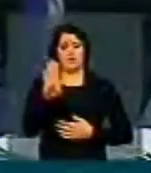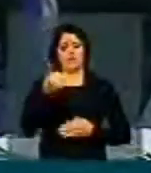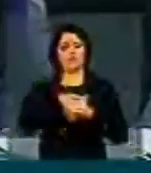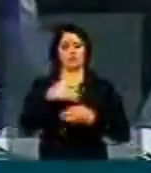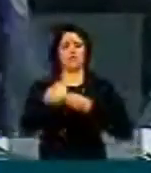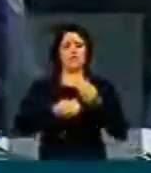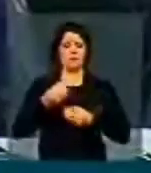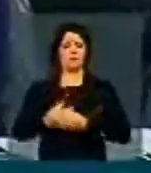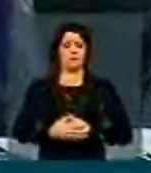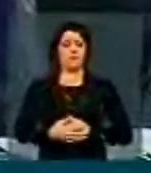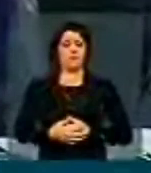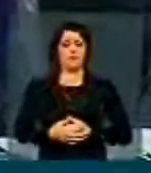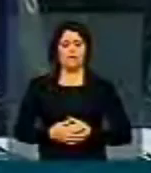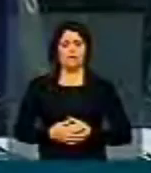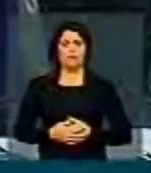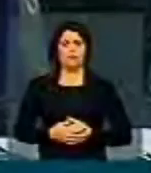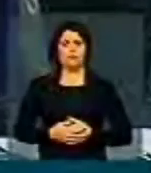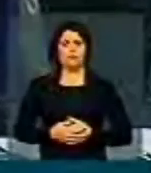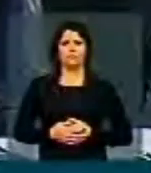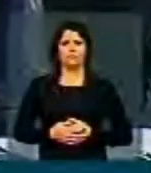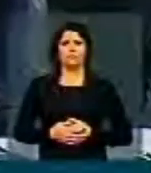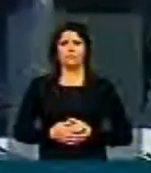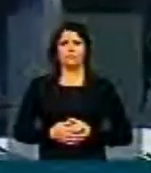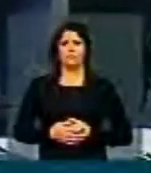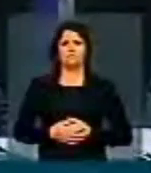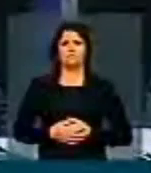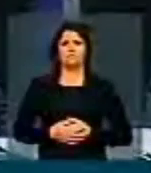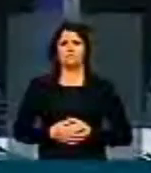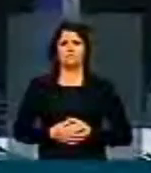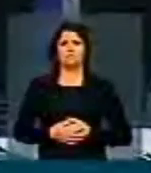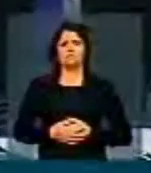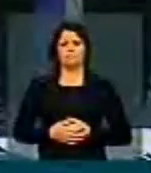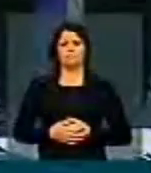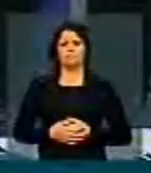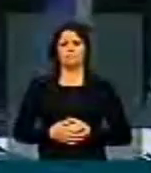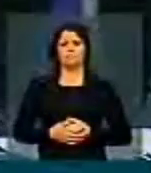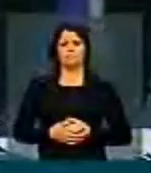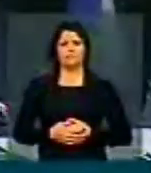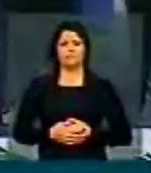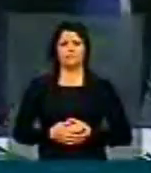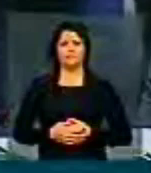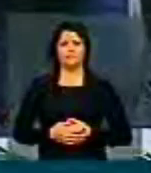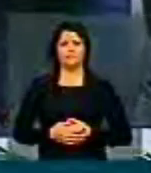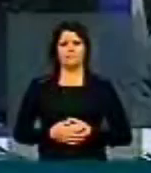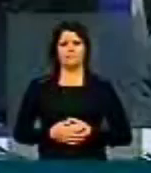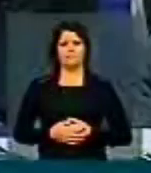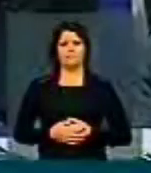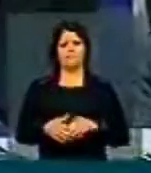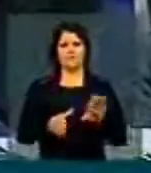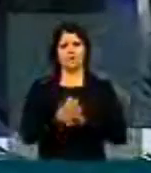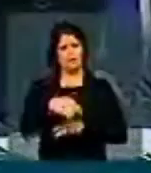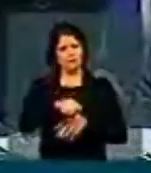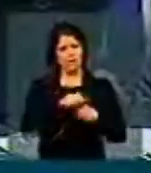Foi alterada uma avaliação sábia, prudente e verdadeira de vossa excelência. E orientação é da tribuna?